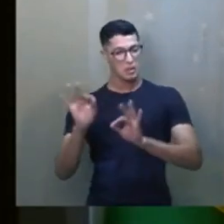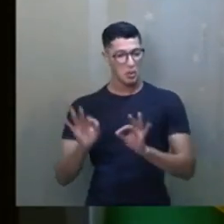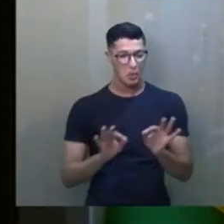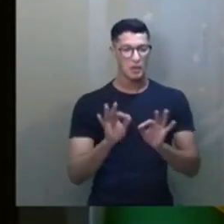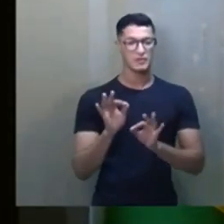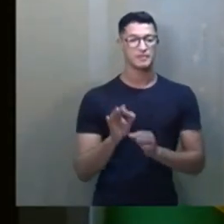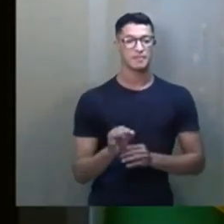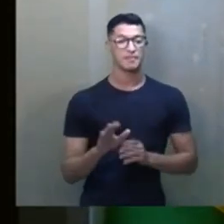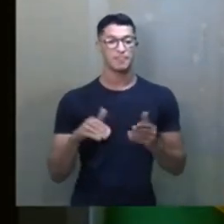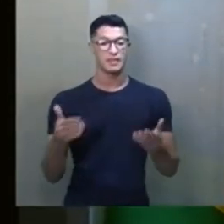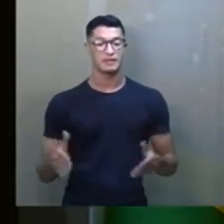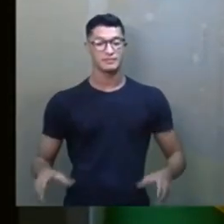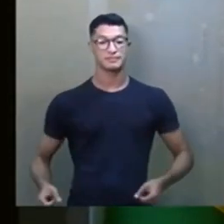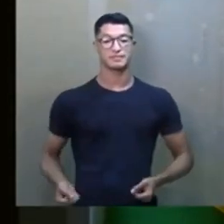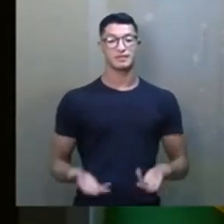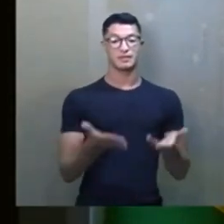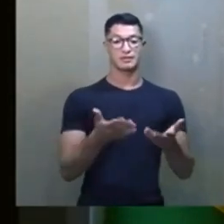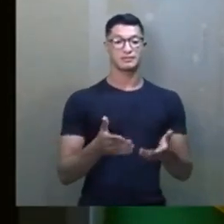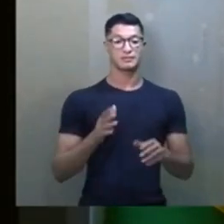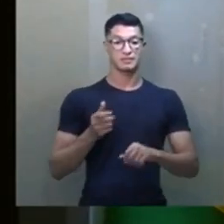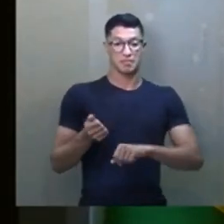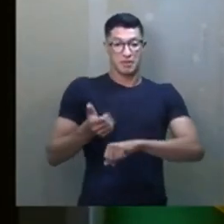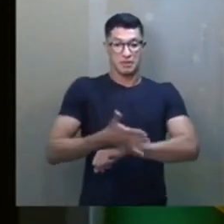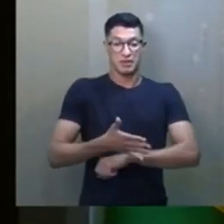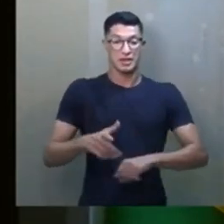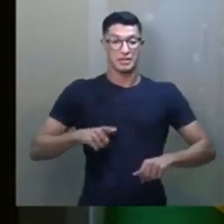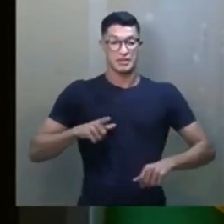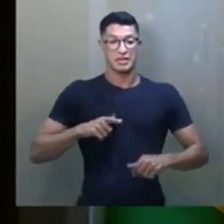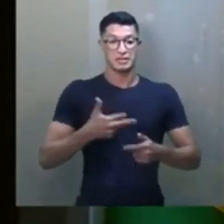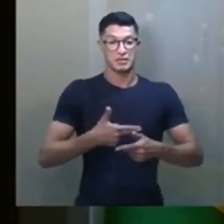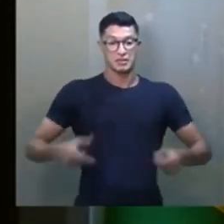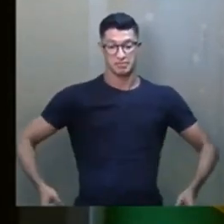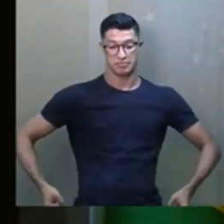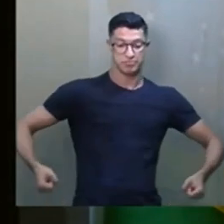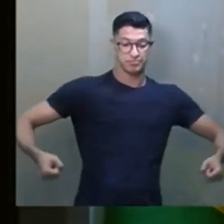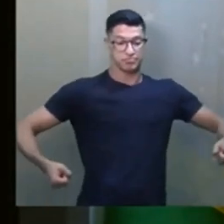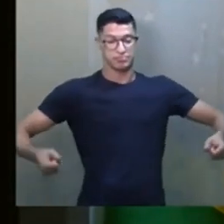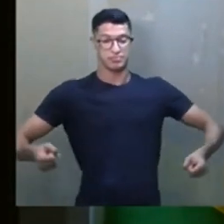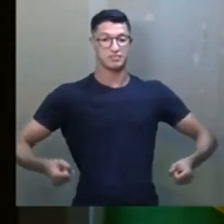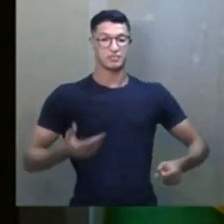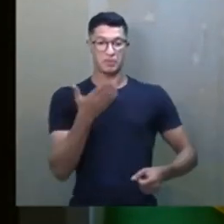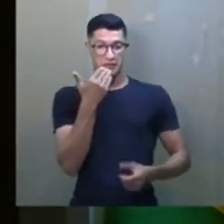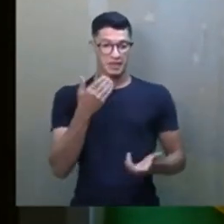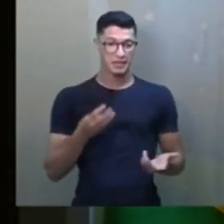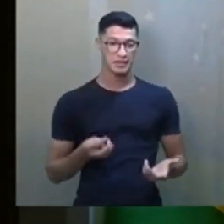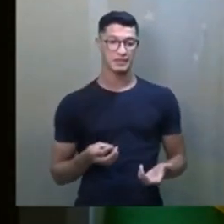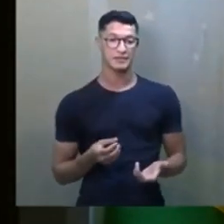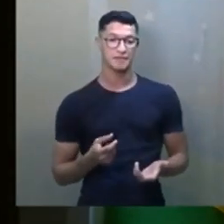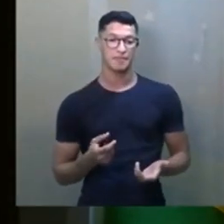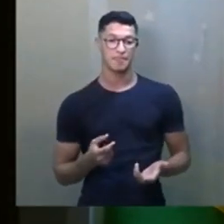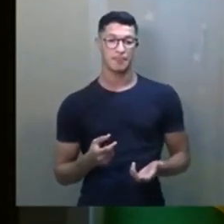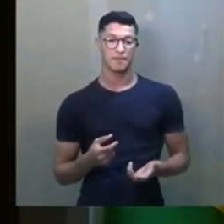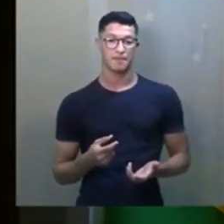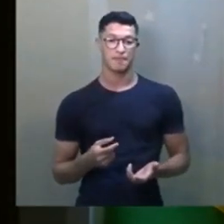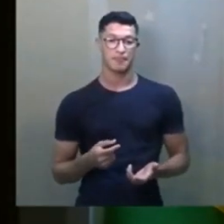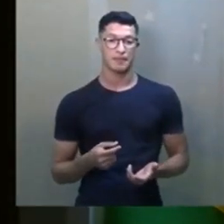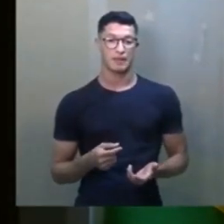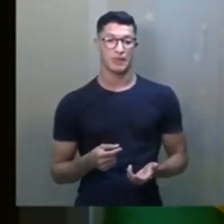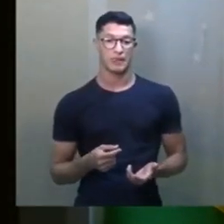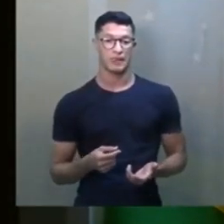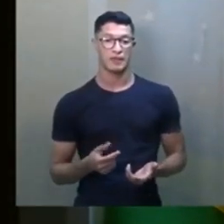quando o ladrão foi sair de madrugada, agora com cestas básicas, e aí ele disse,